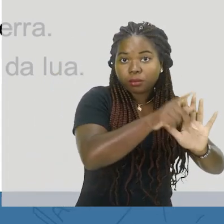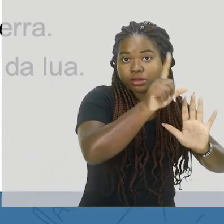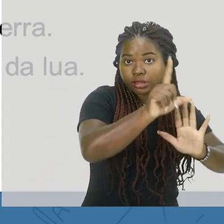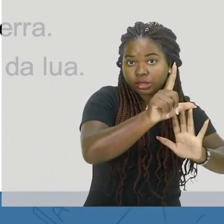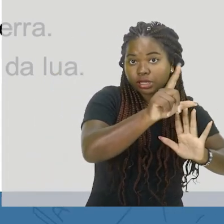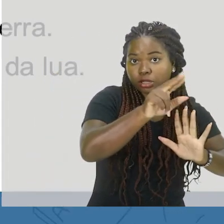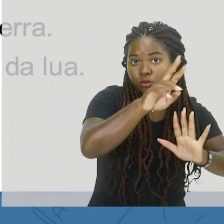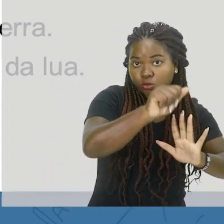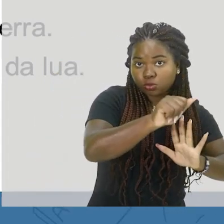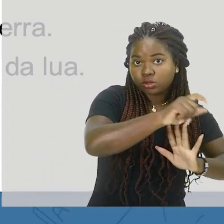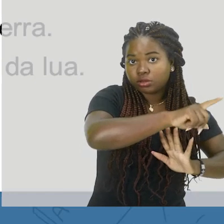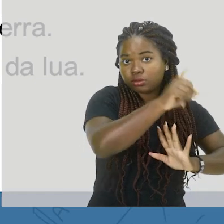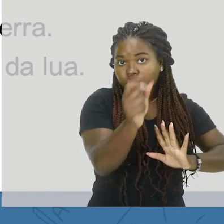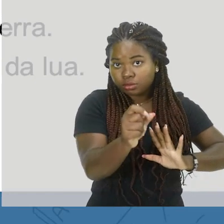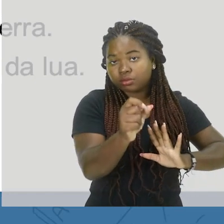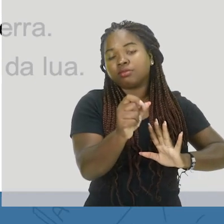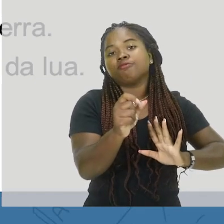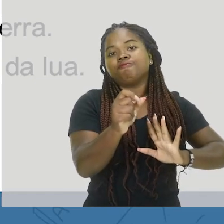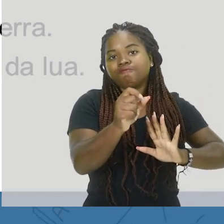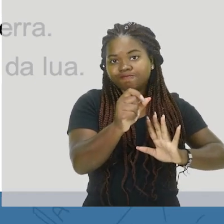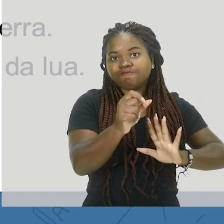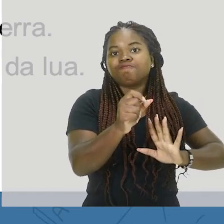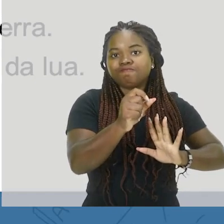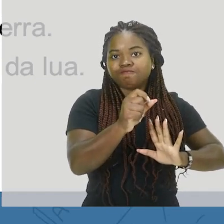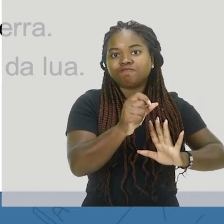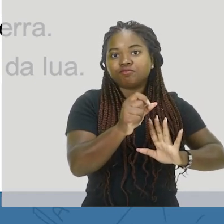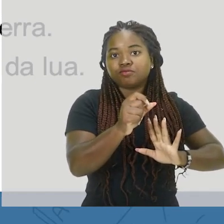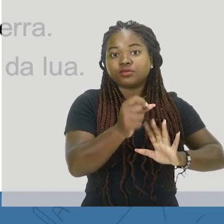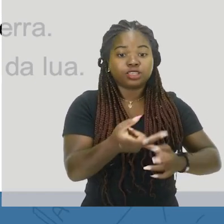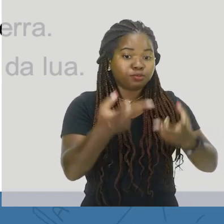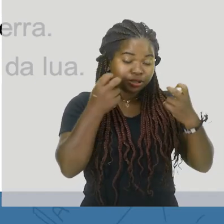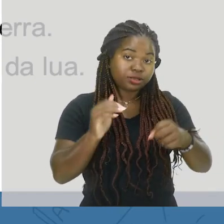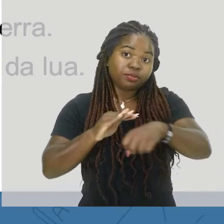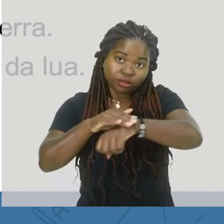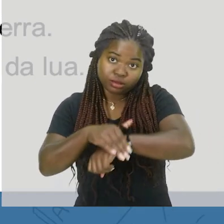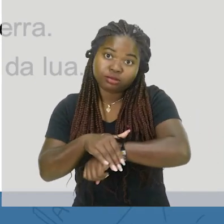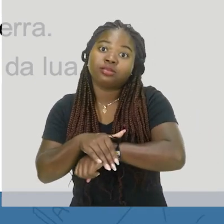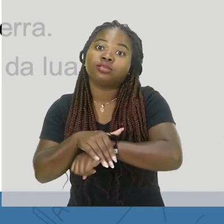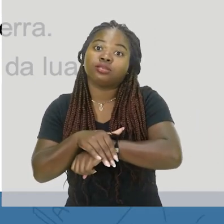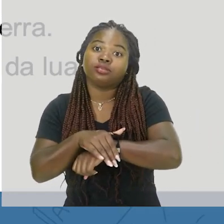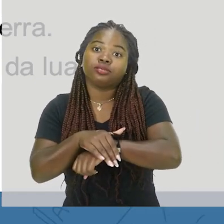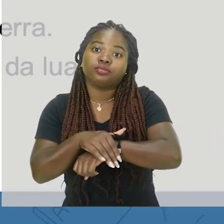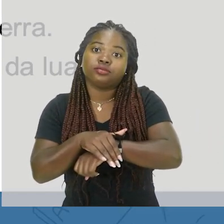lunar, esse eclipse lunar, ele é visto durante a noite, certo?